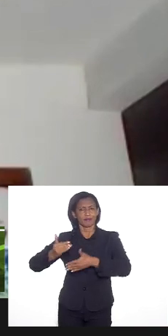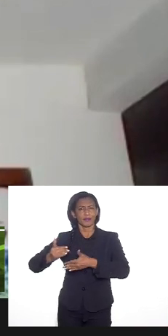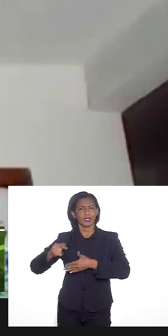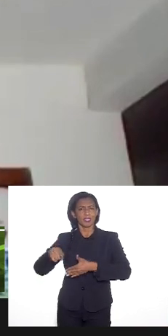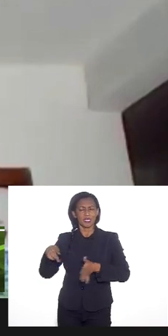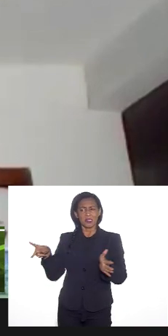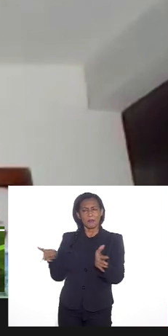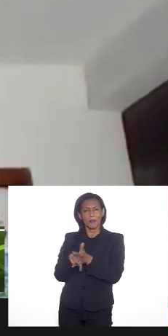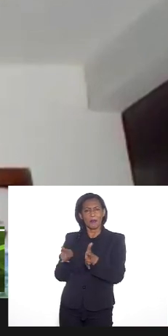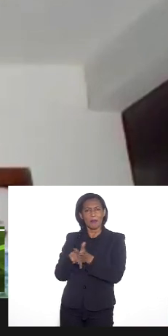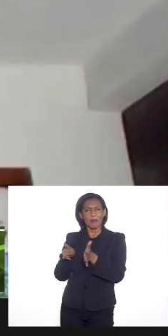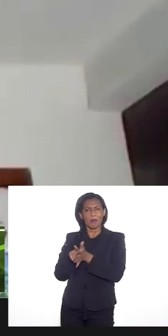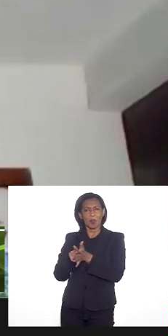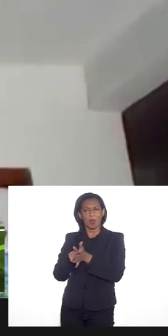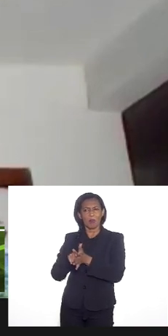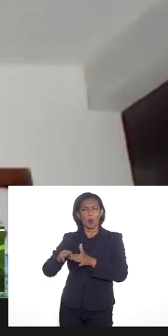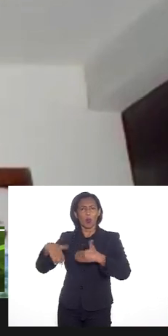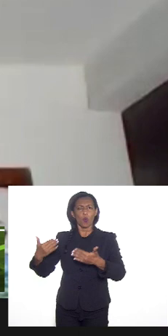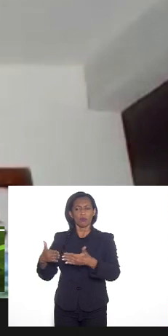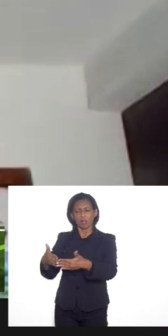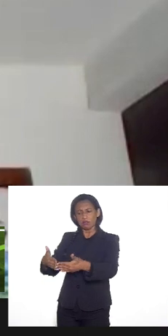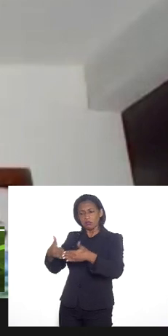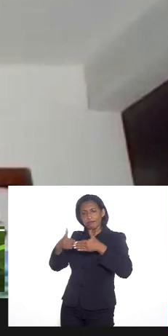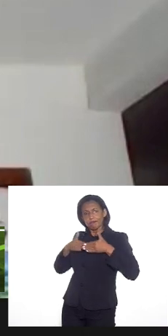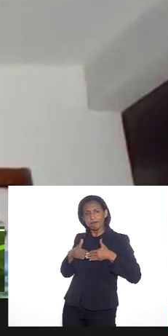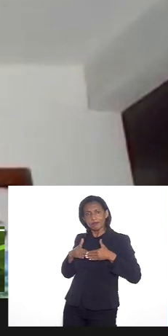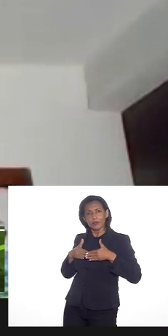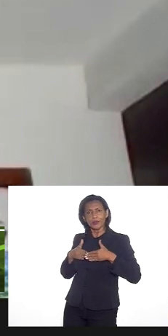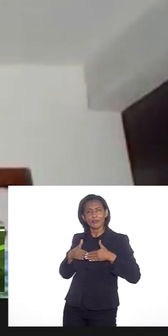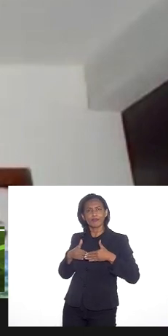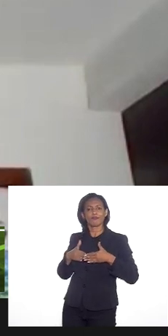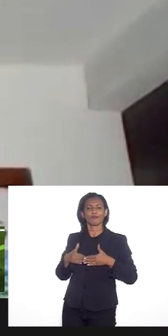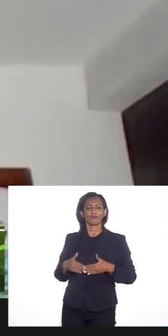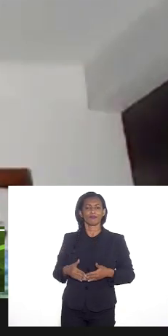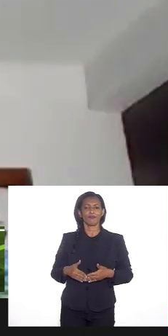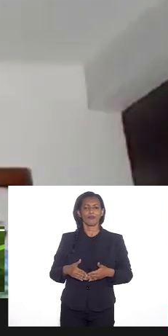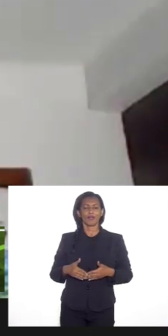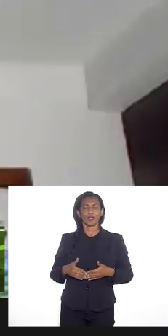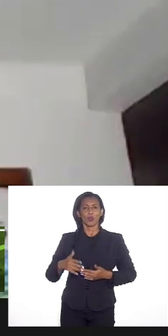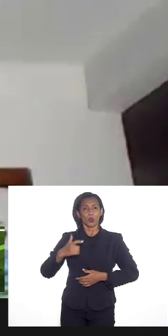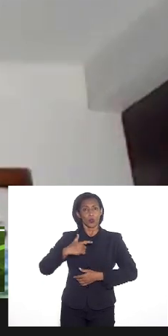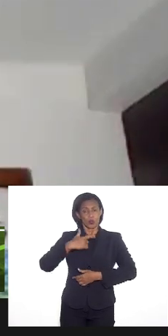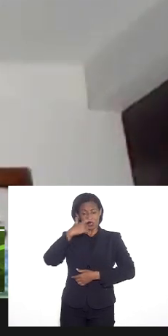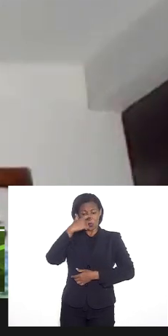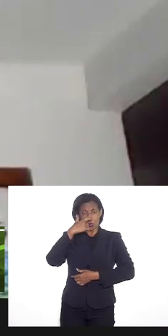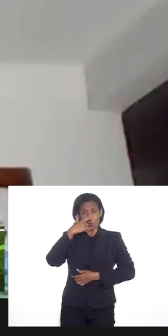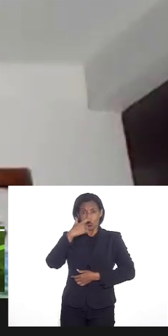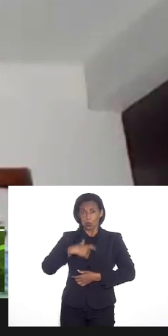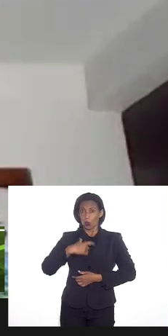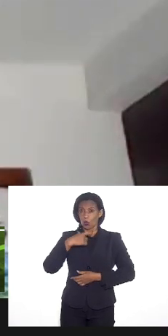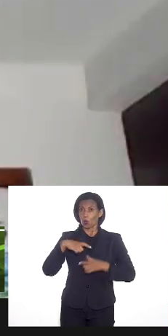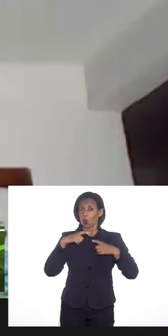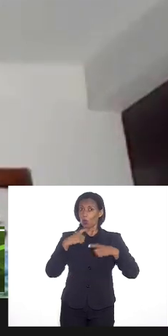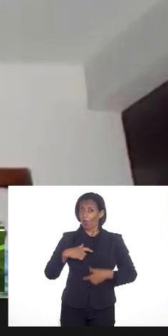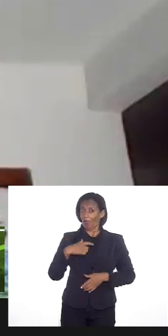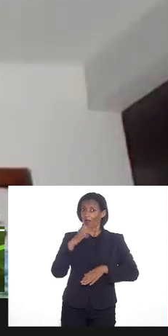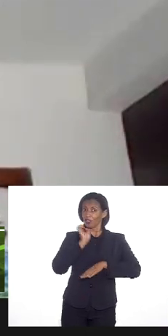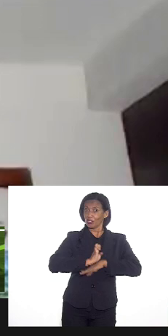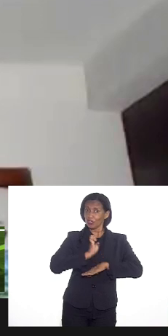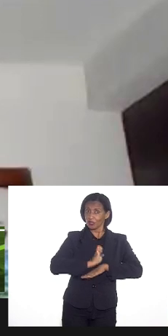próprio racismo quando ele negligencia o seu lugar de Estado, quando